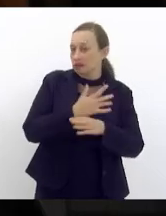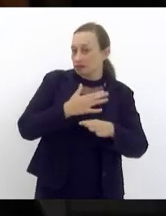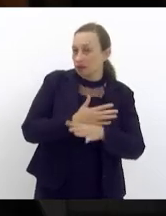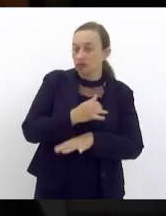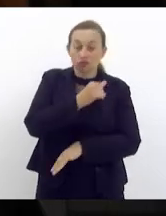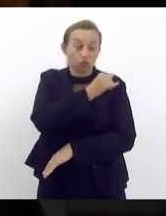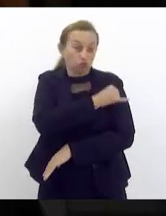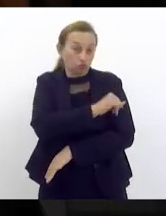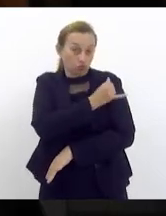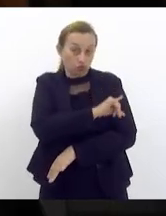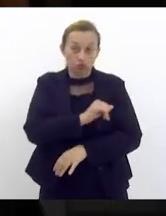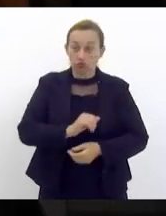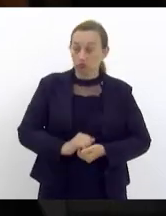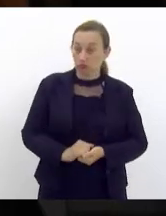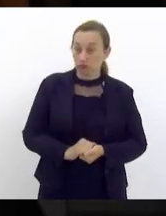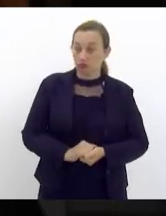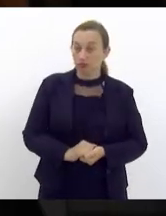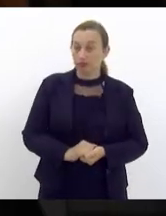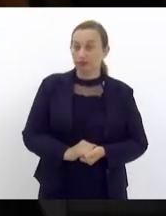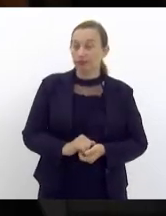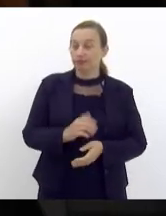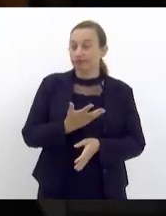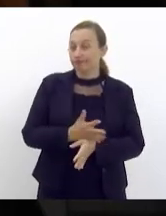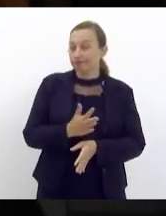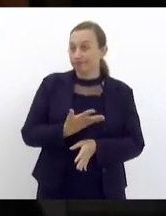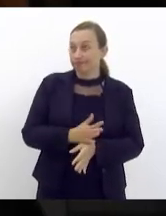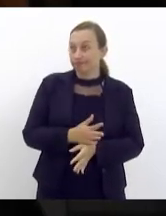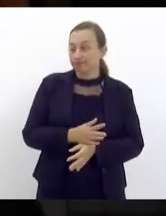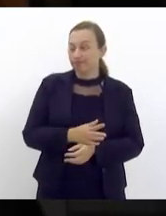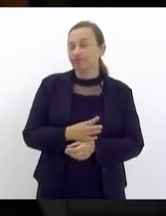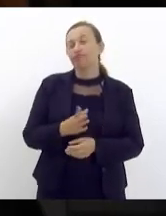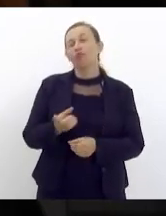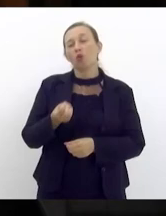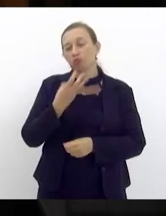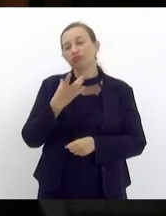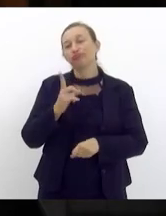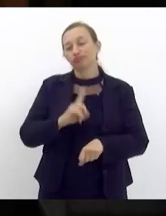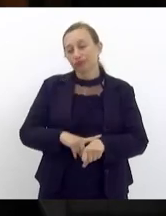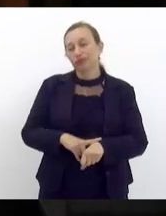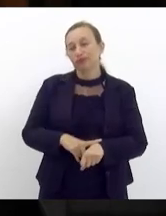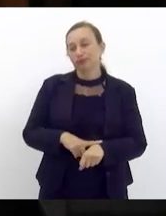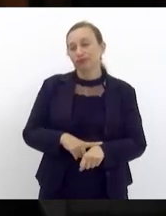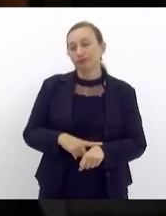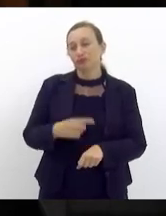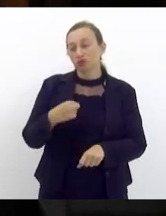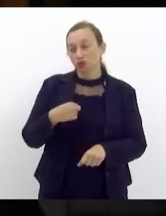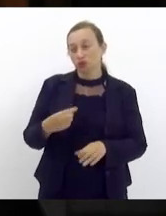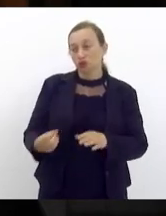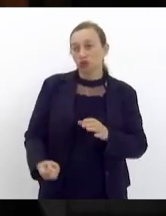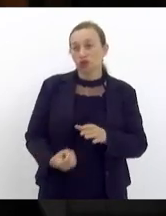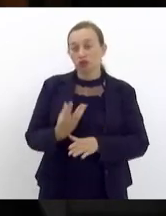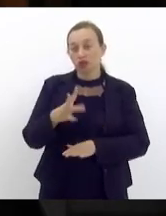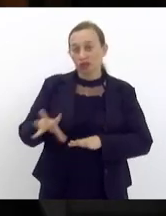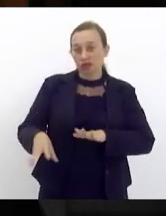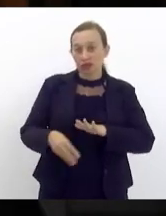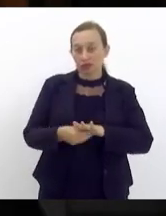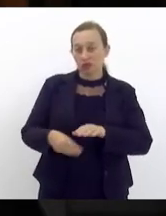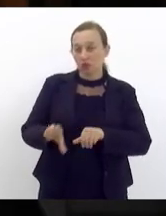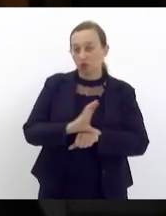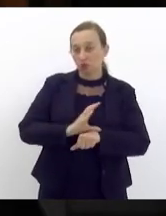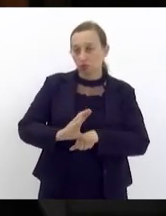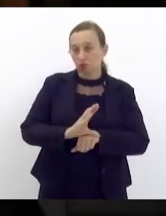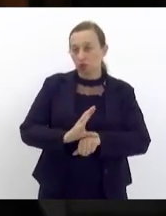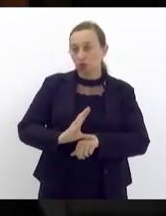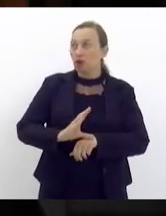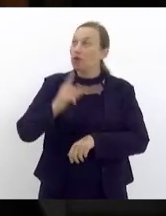Rio de Janeiro pratica isso há bastante tempo quando fiz essa emenda constitucional me